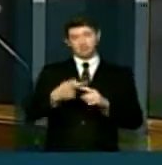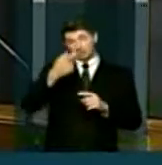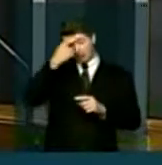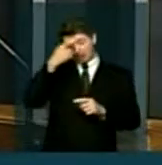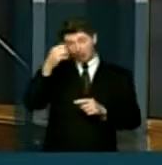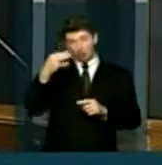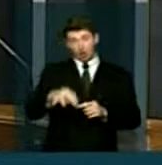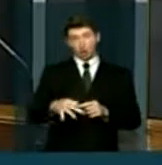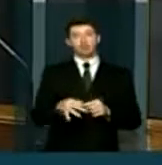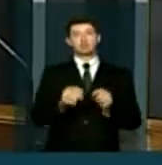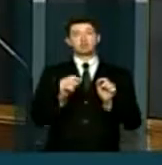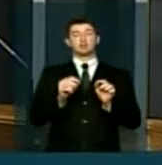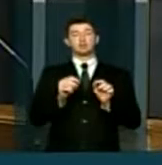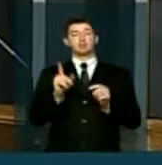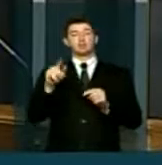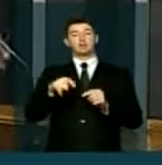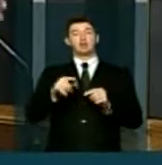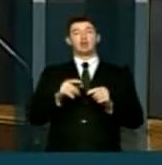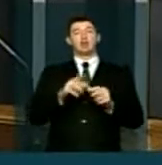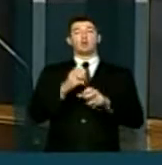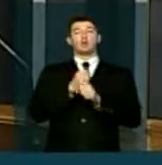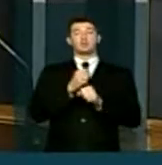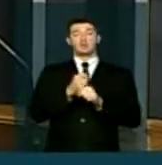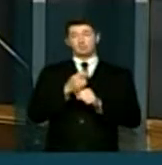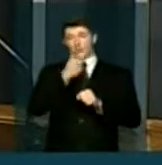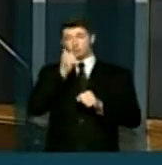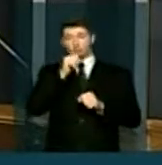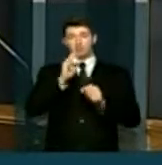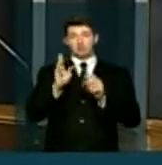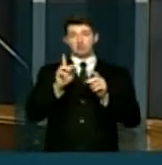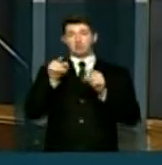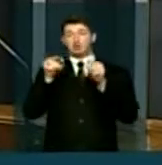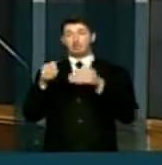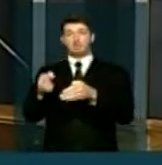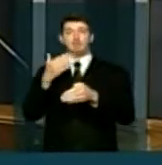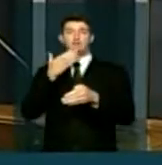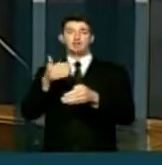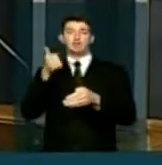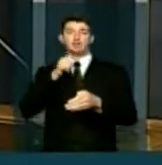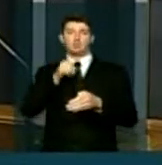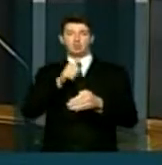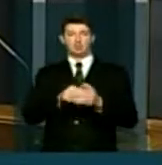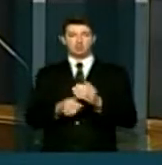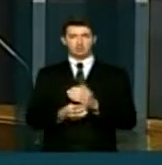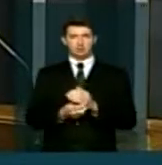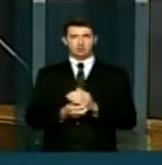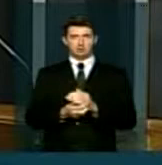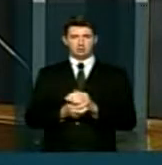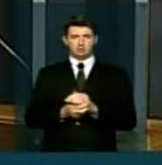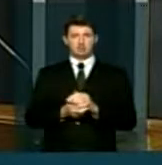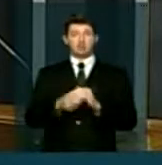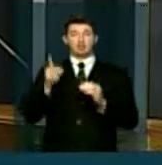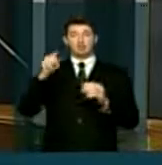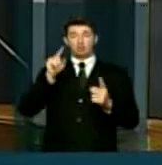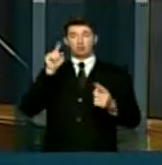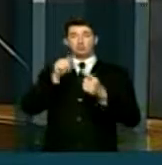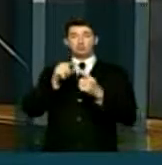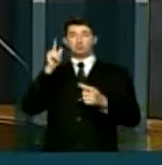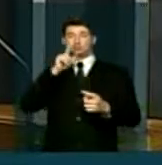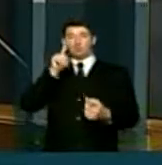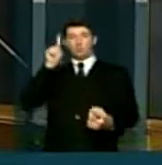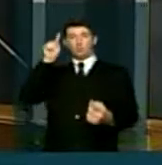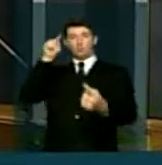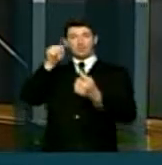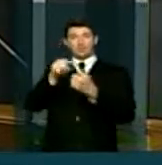lógica do orçamento de gênero, do orçamento mulher, que seja, como meta, alcançar